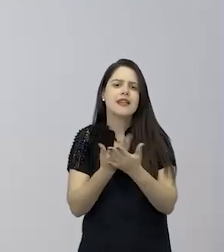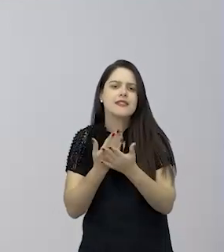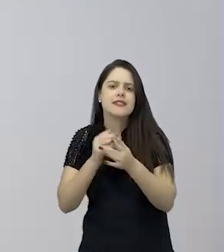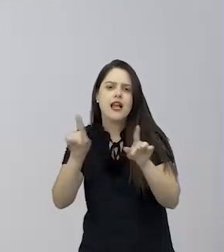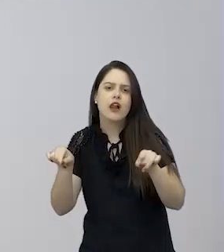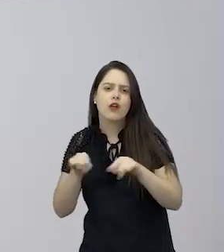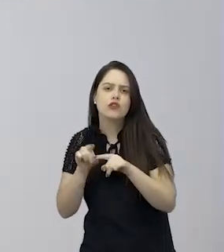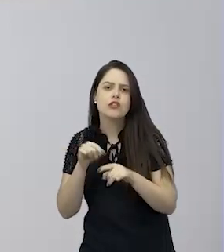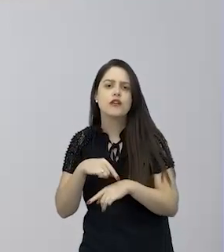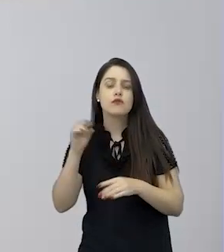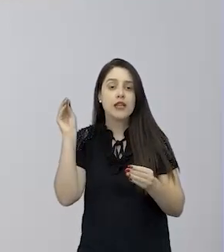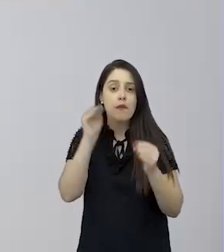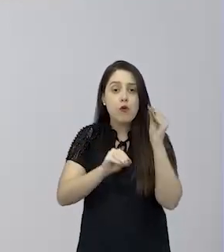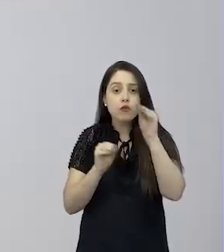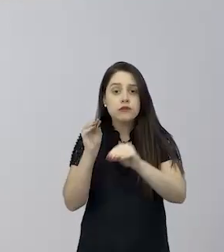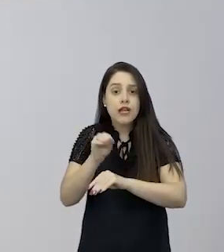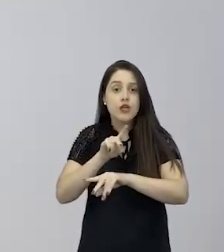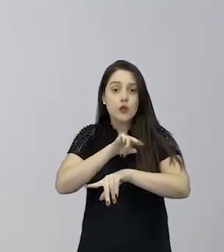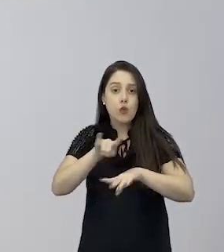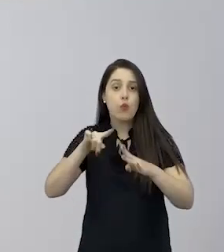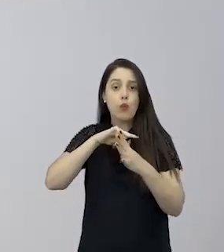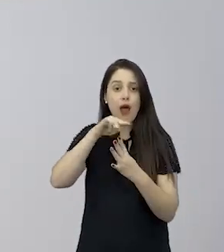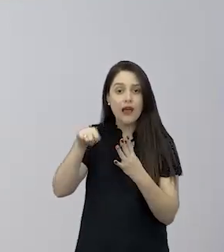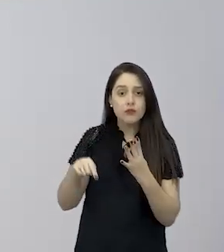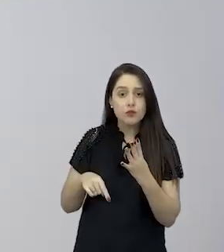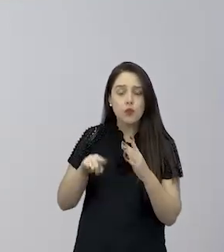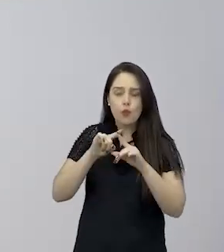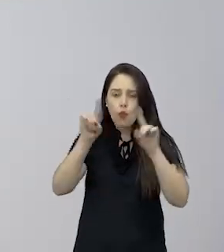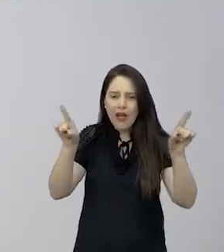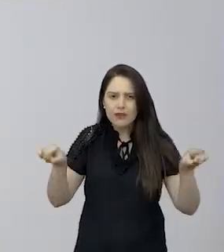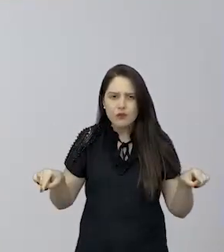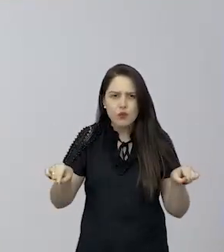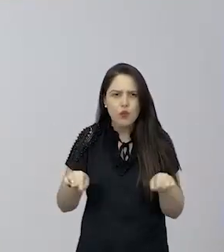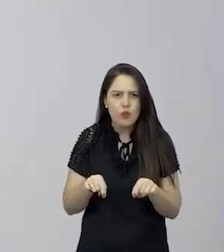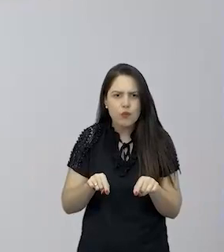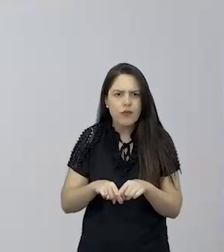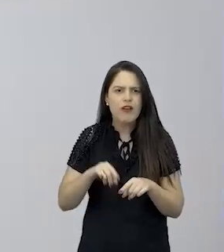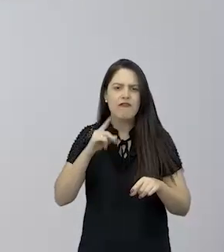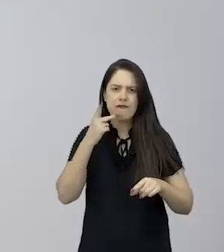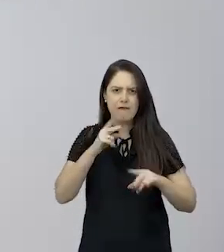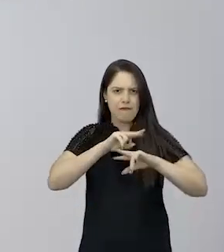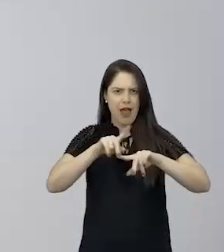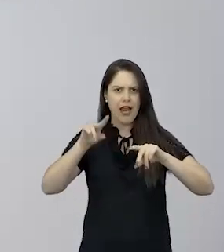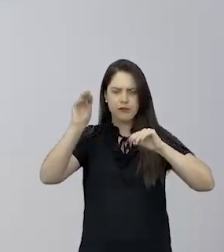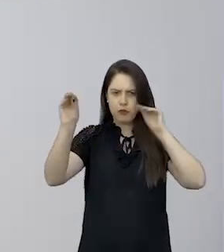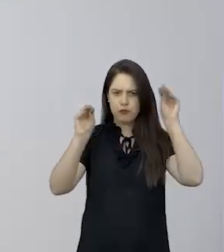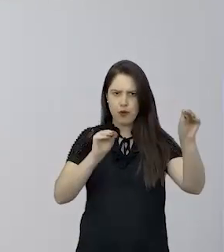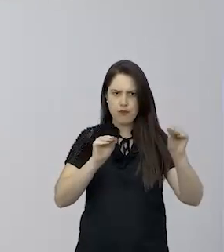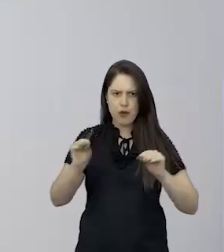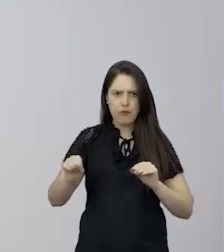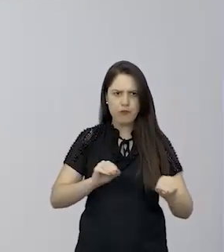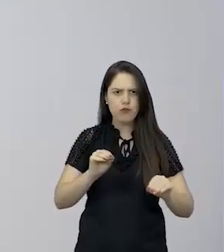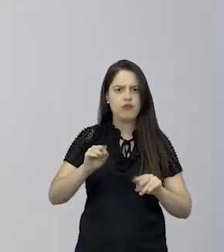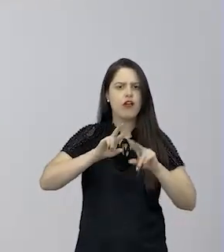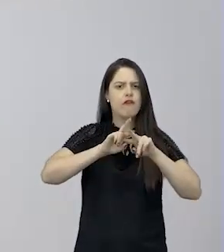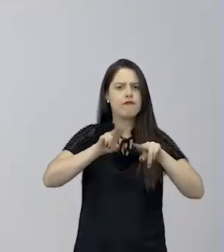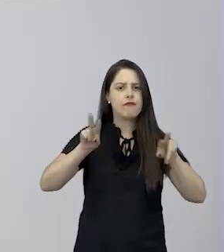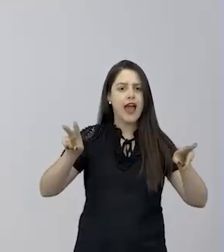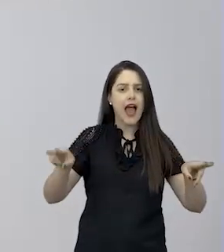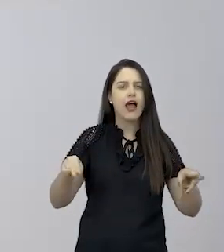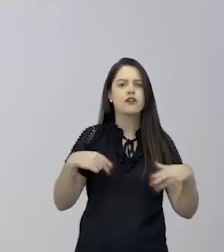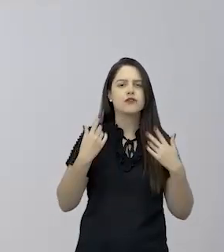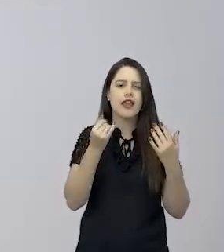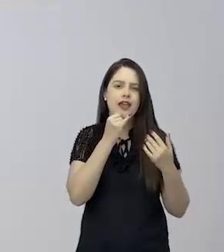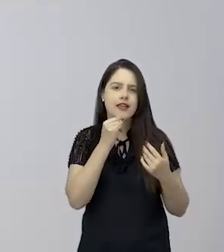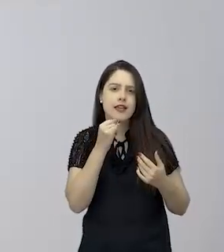vocês estariam montando aí um quadro, né? E esse quadro, ele possui várias definições, vários termos,